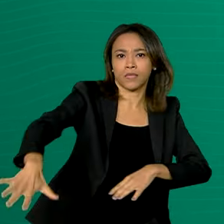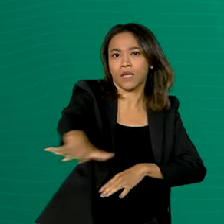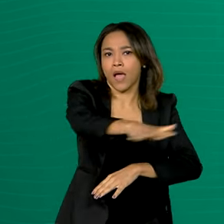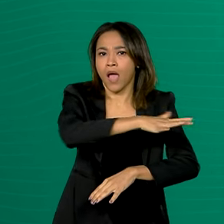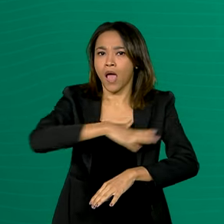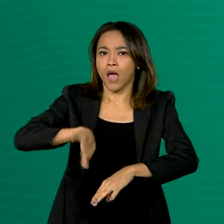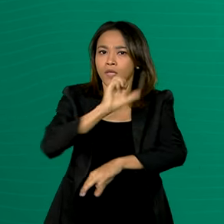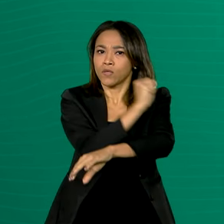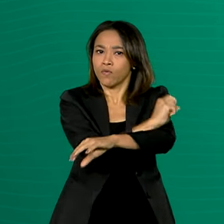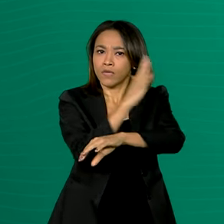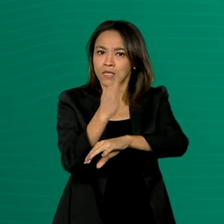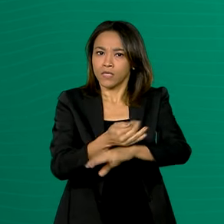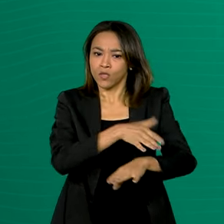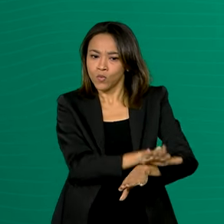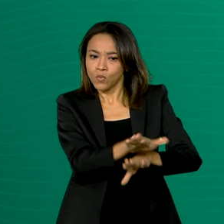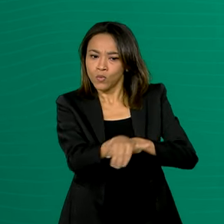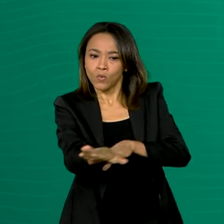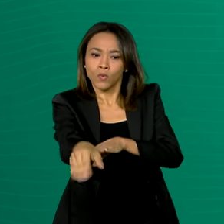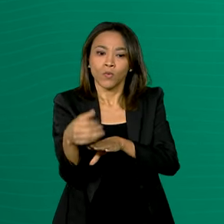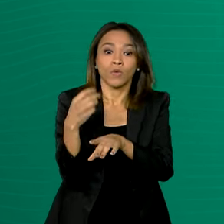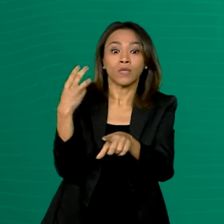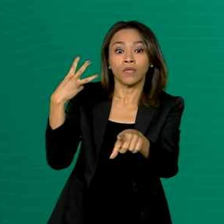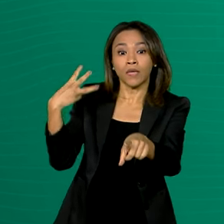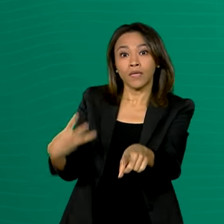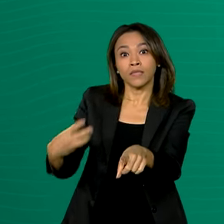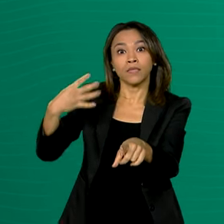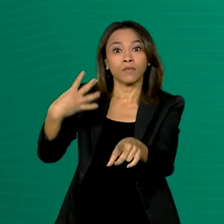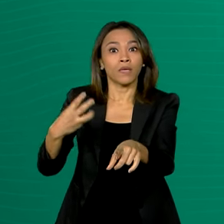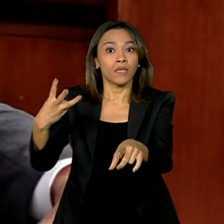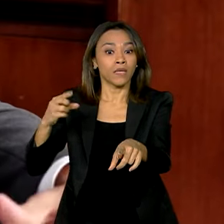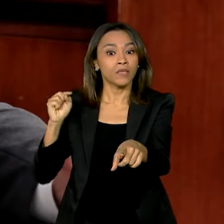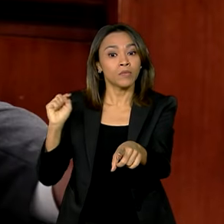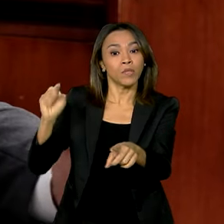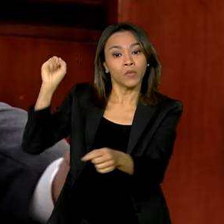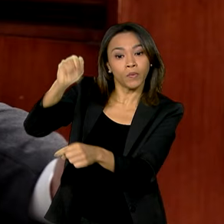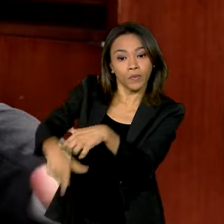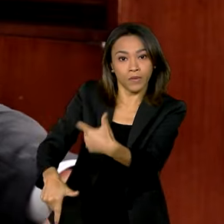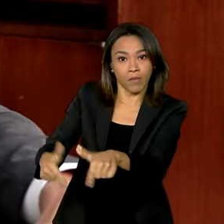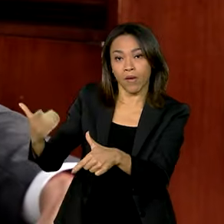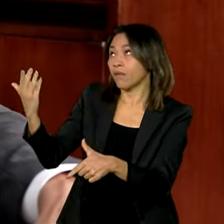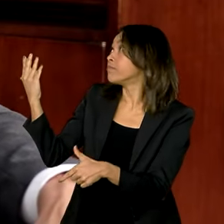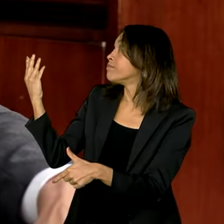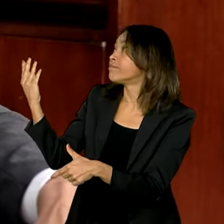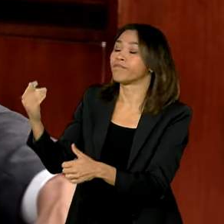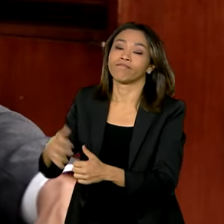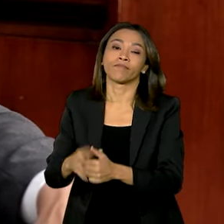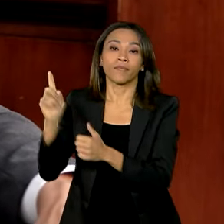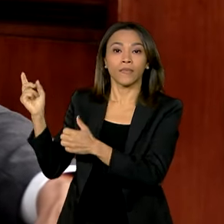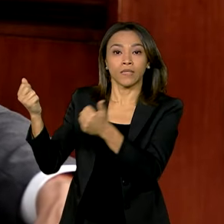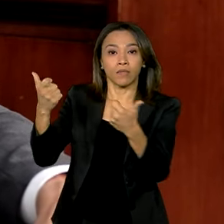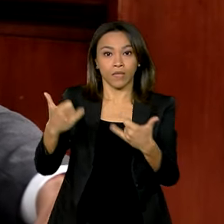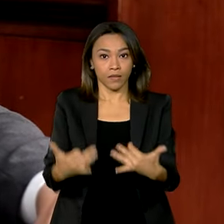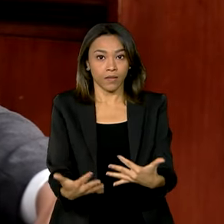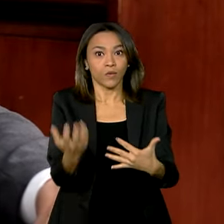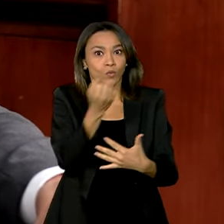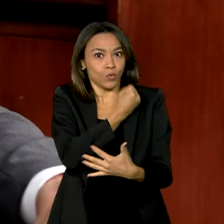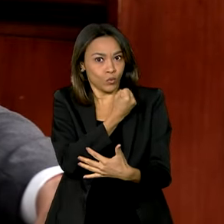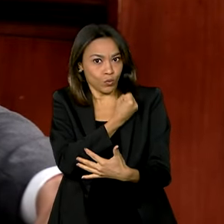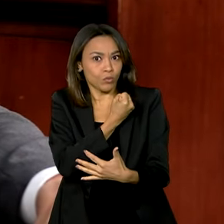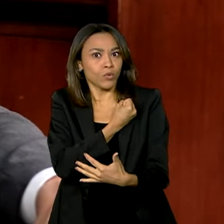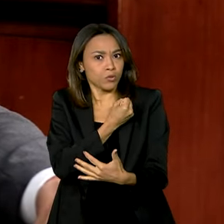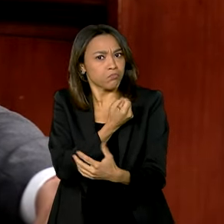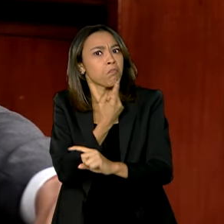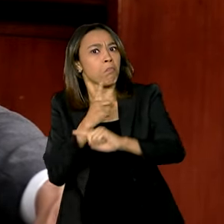343 mil empregos diretos e indiretos. A Codevasf está novamente trazendo números extremamente